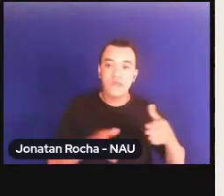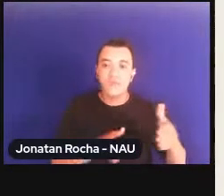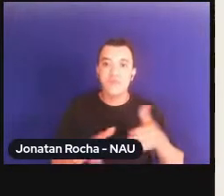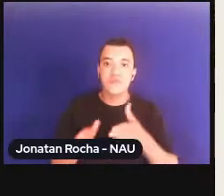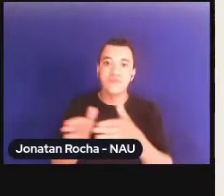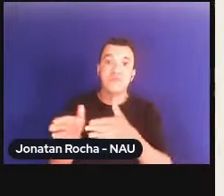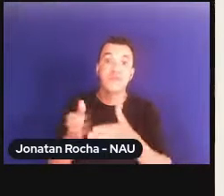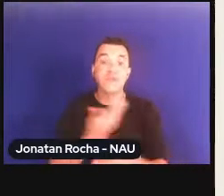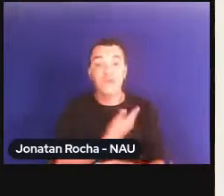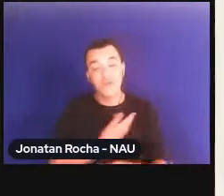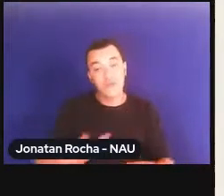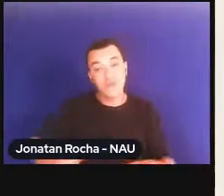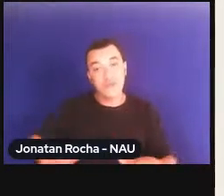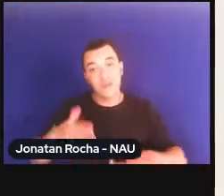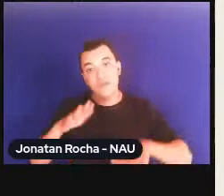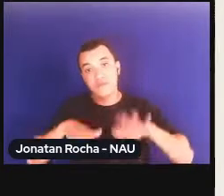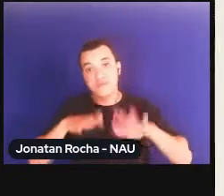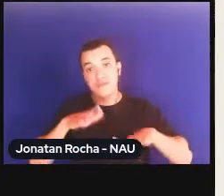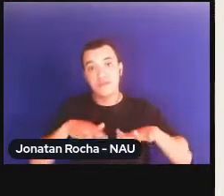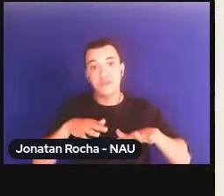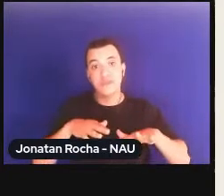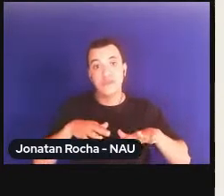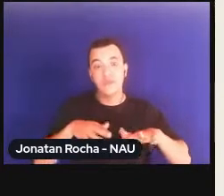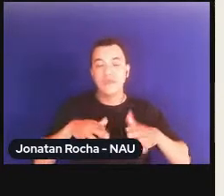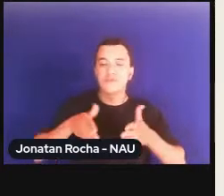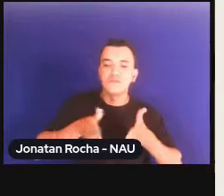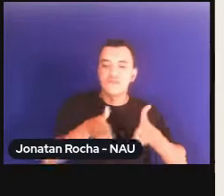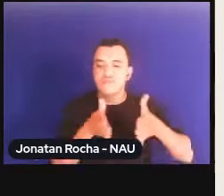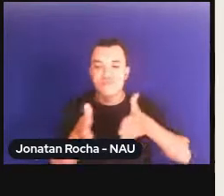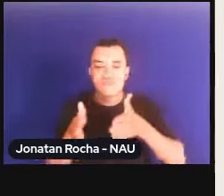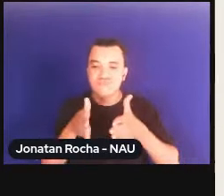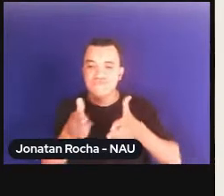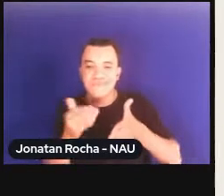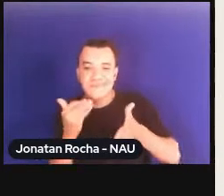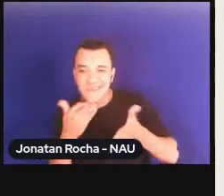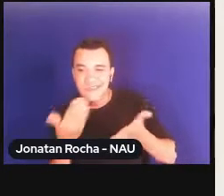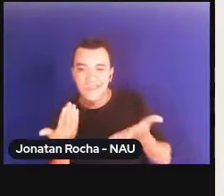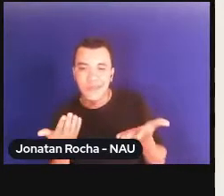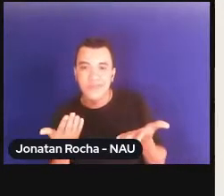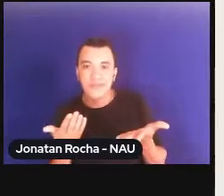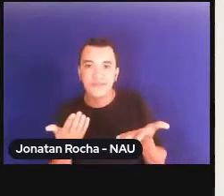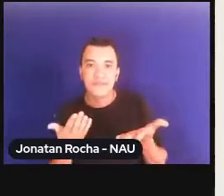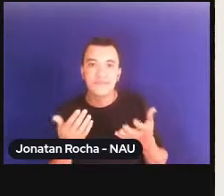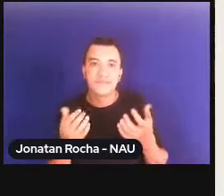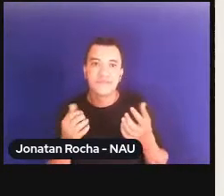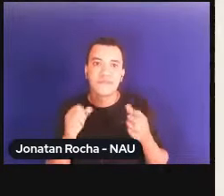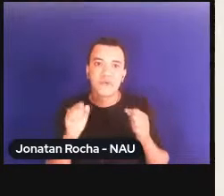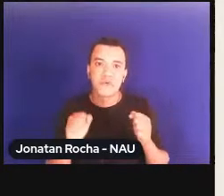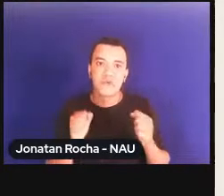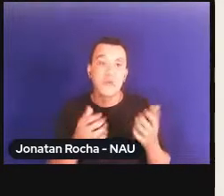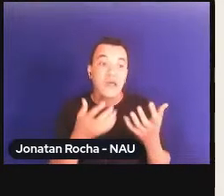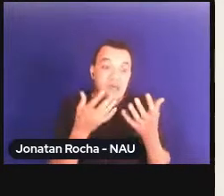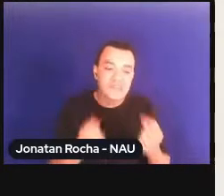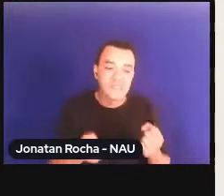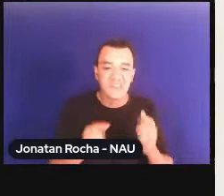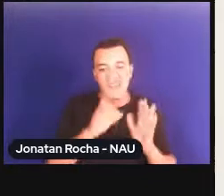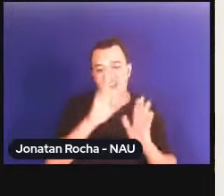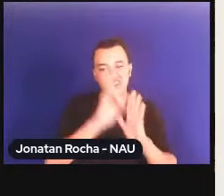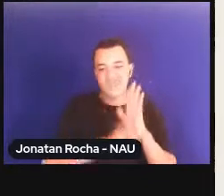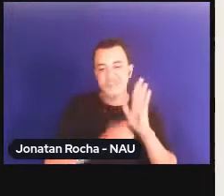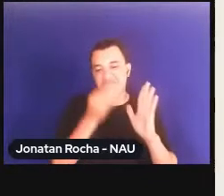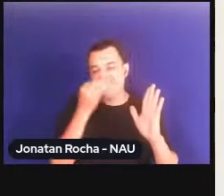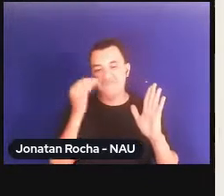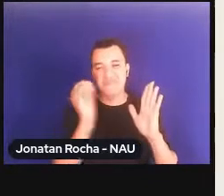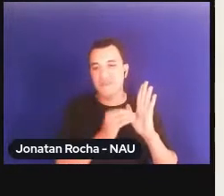por vezes, por não trilharem bem esse caminho, podem ser coniventes na violação de direitos,